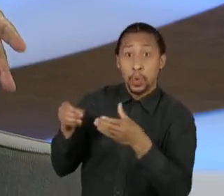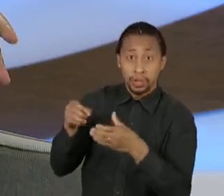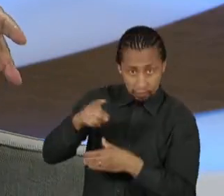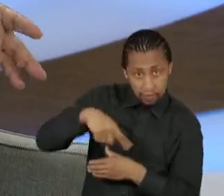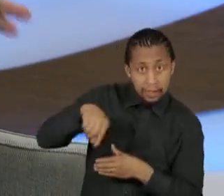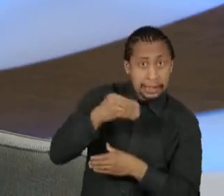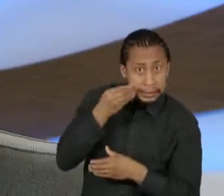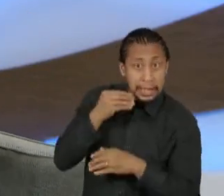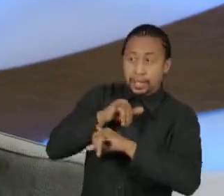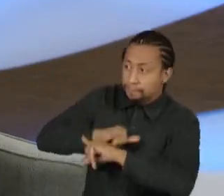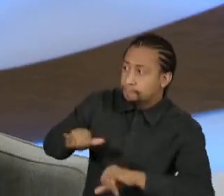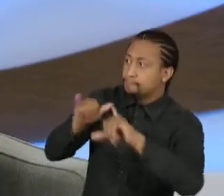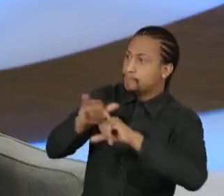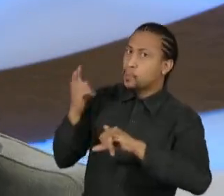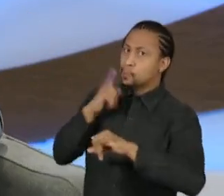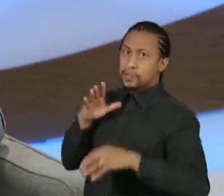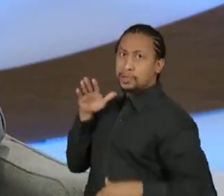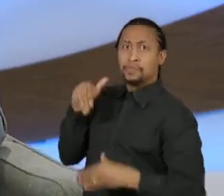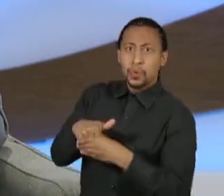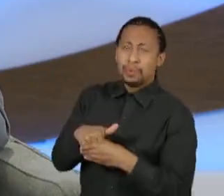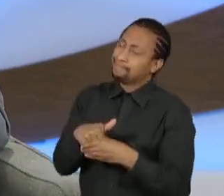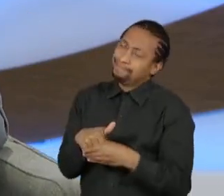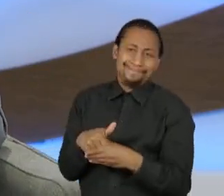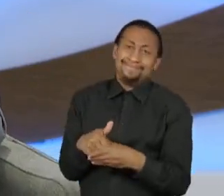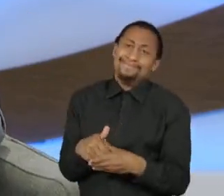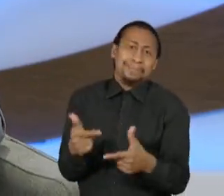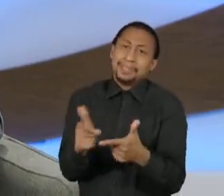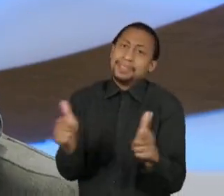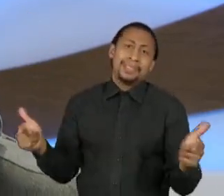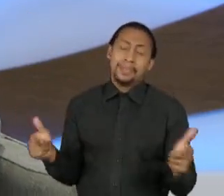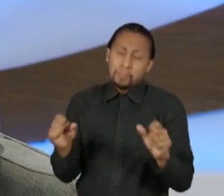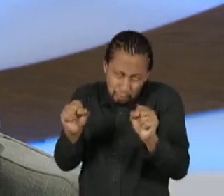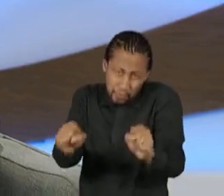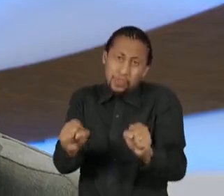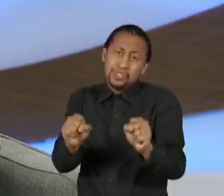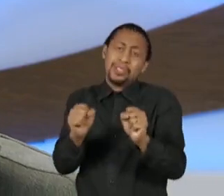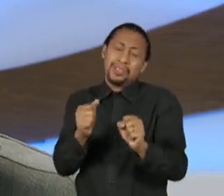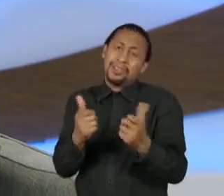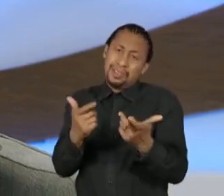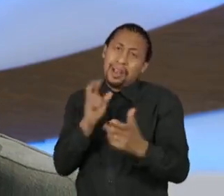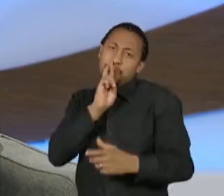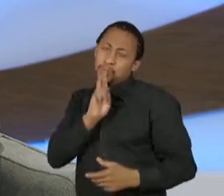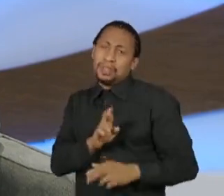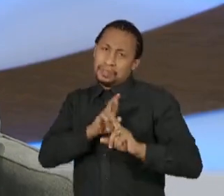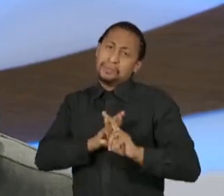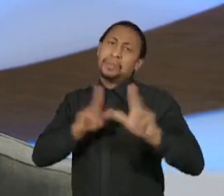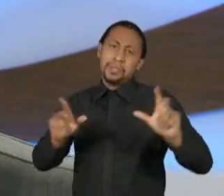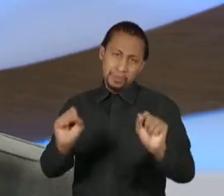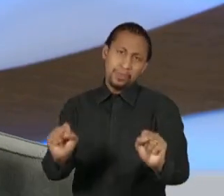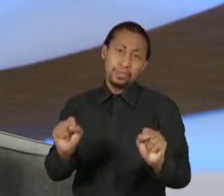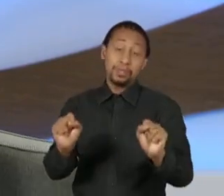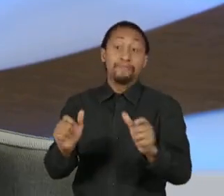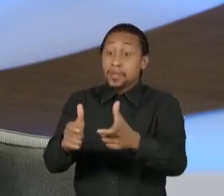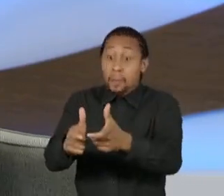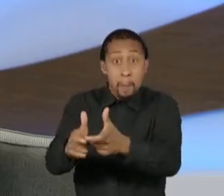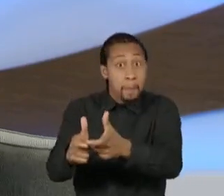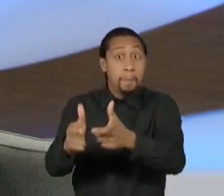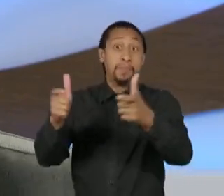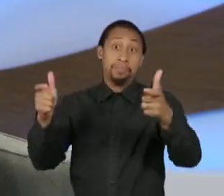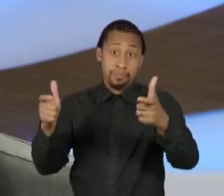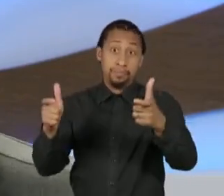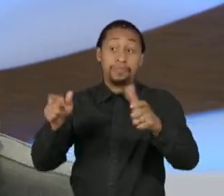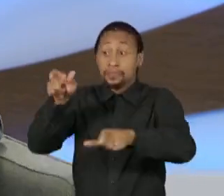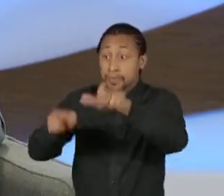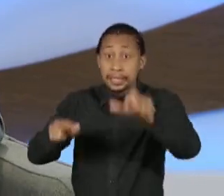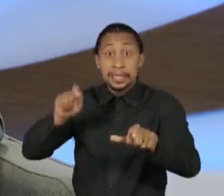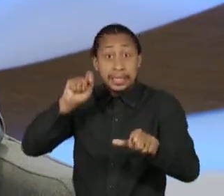tido um outro resultado. Mas eu continuo dizendo isso mesmo. Quer dizer, como nós somos a maioria e a maioria dos eleitos